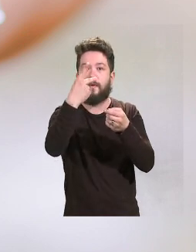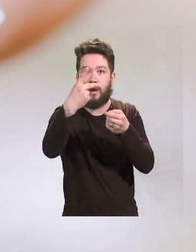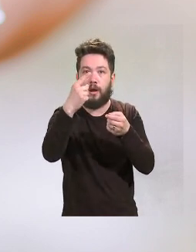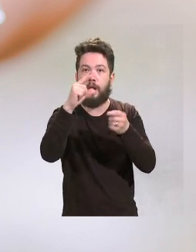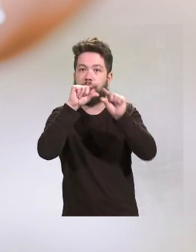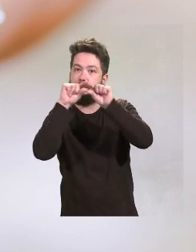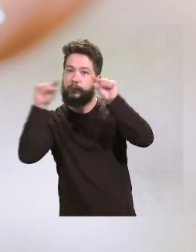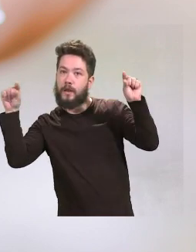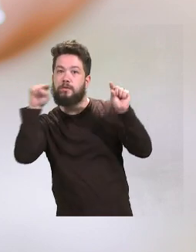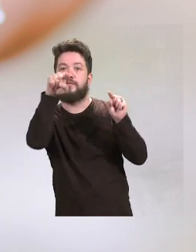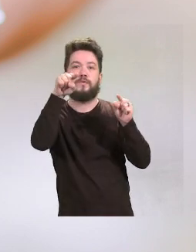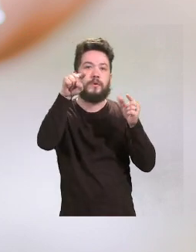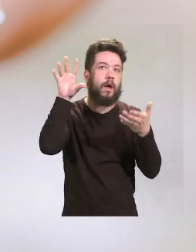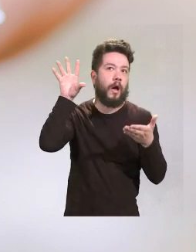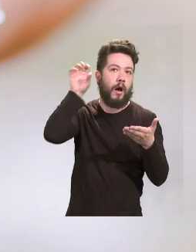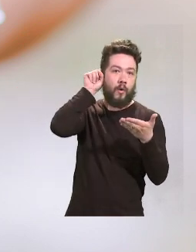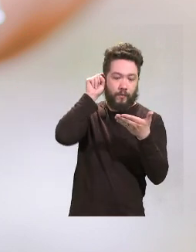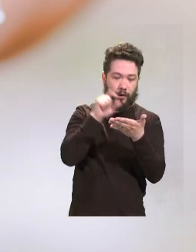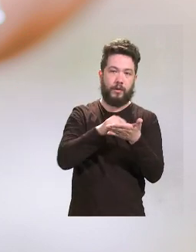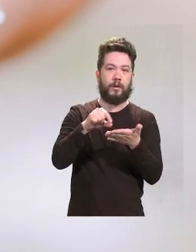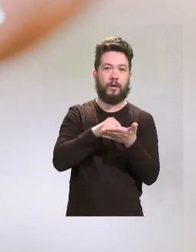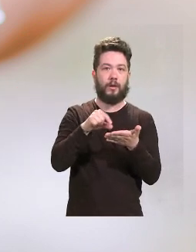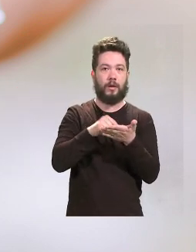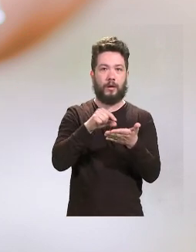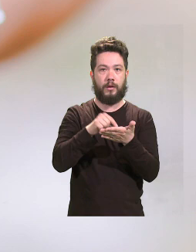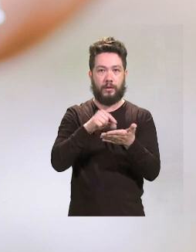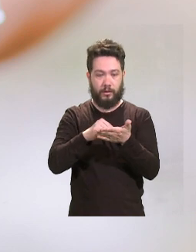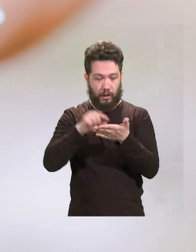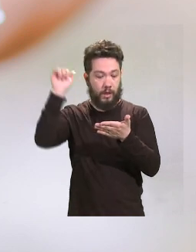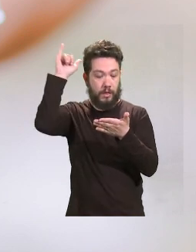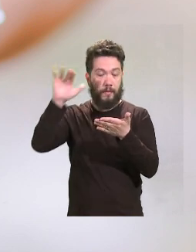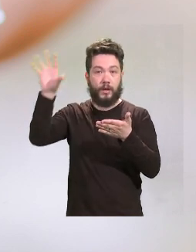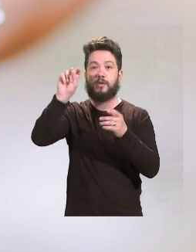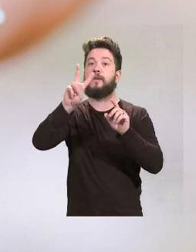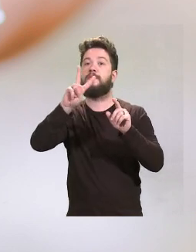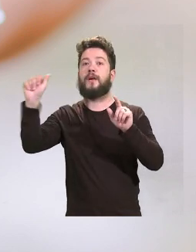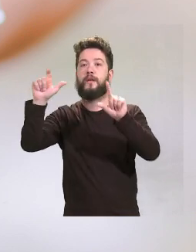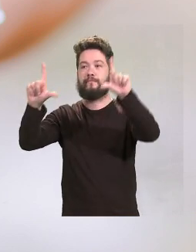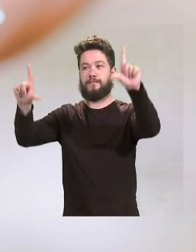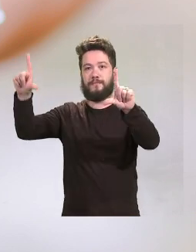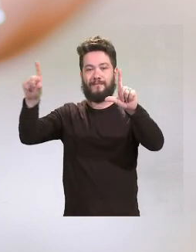imagens vão começar a aparecer na tela. Vamos lá, peguem o celular.